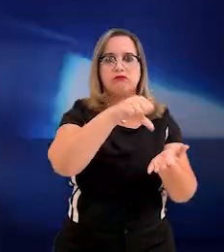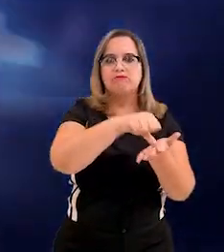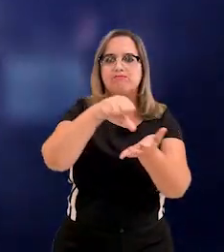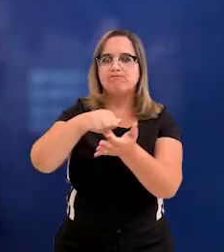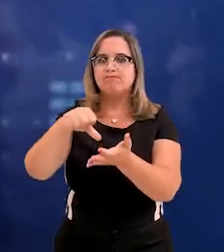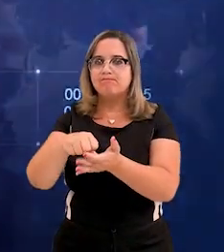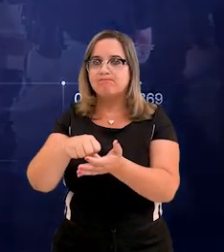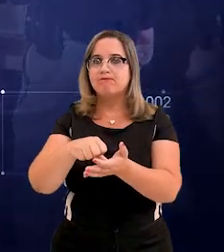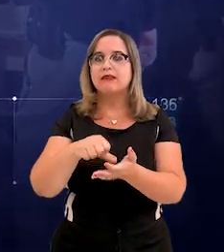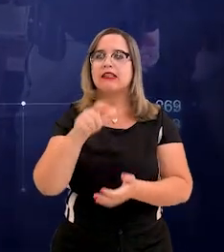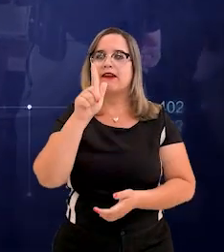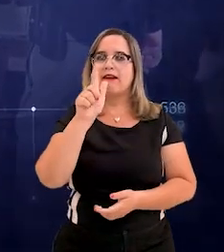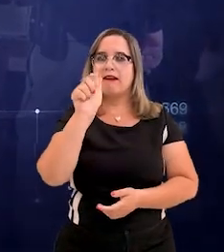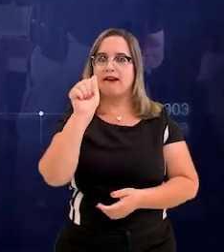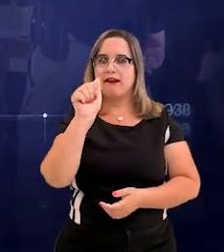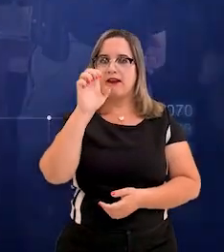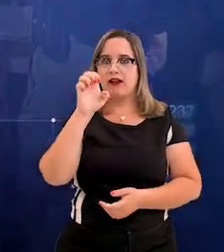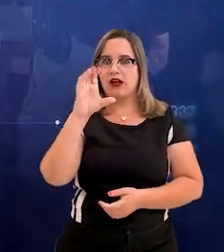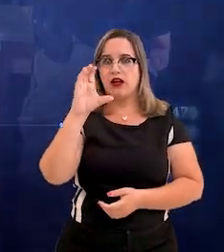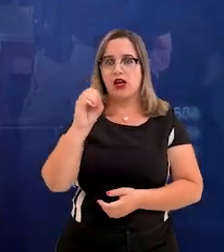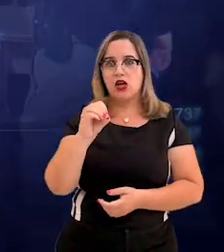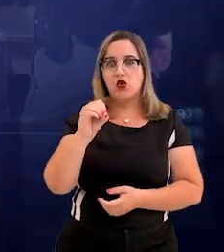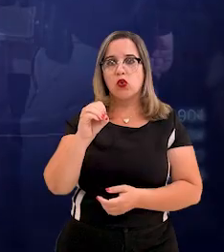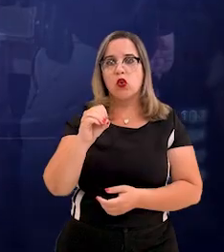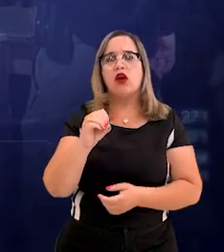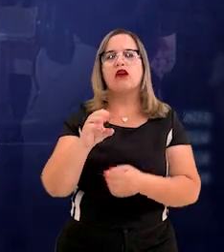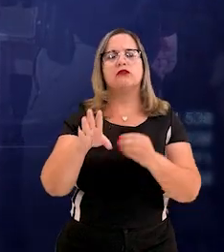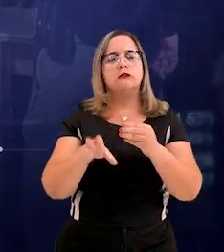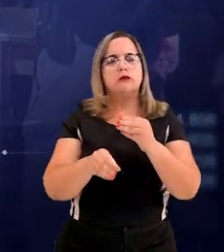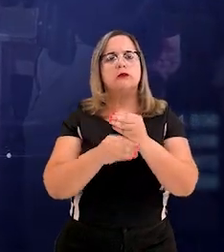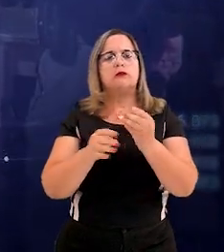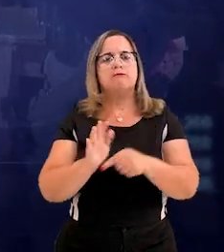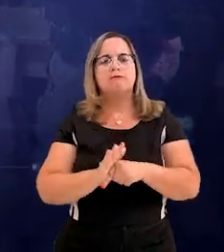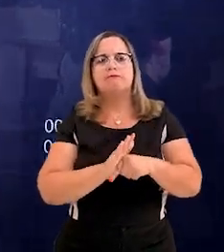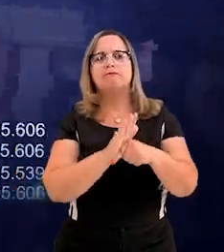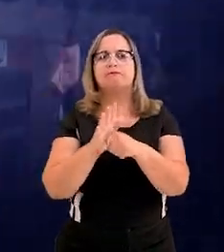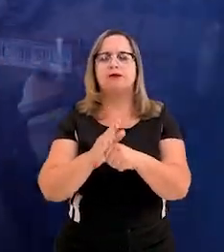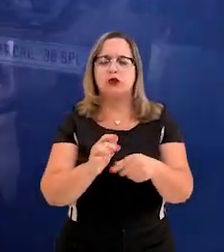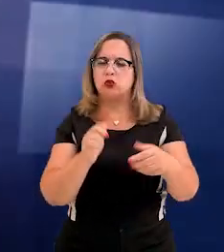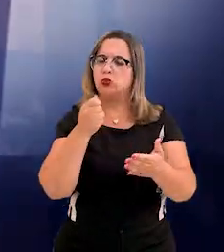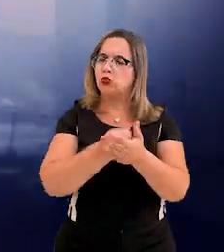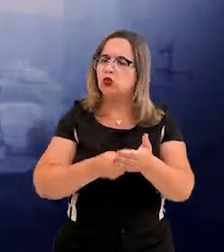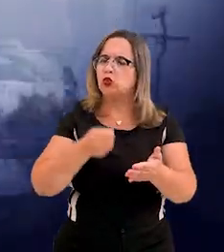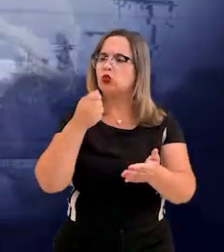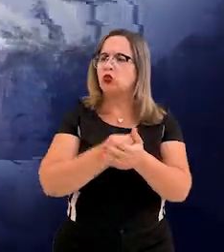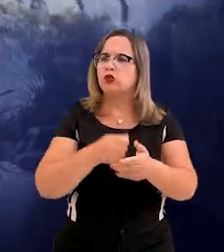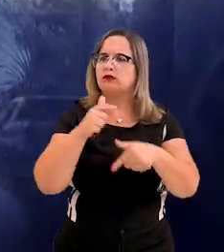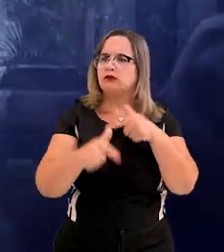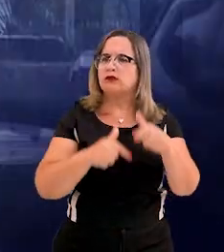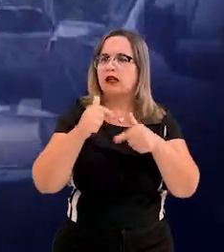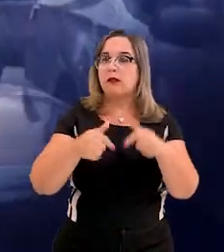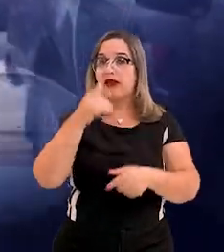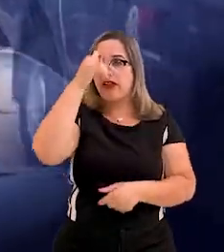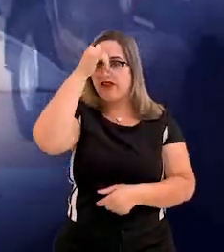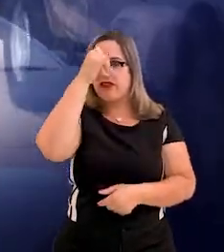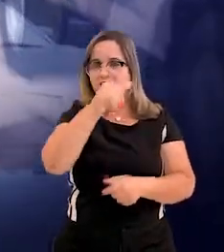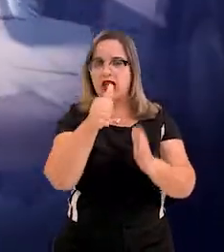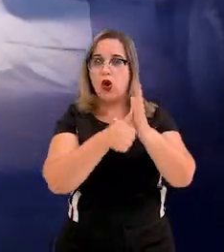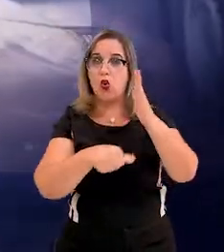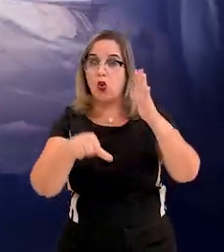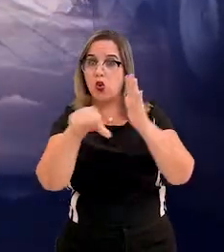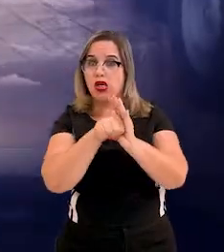unidades regionais do GAECO, reforçando a atuação no combate ao crime organizado